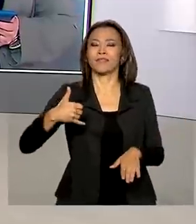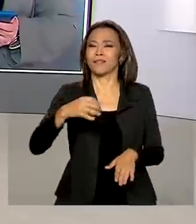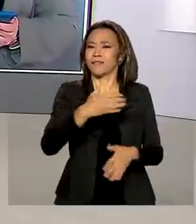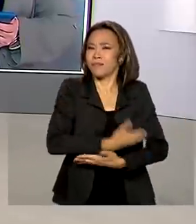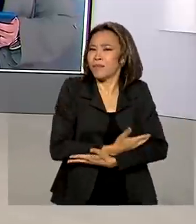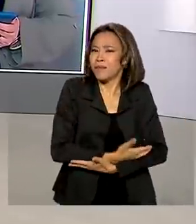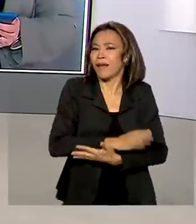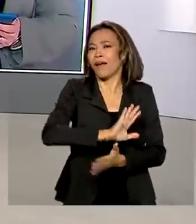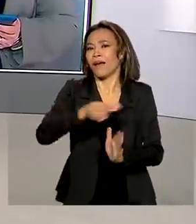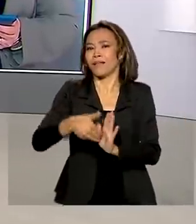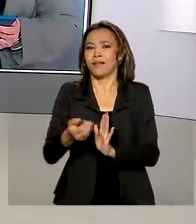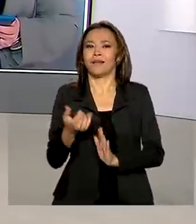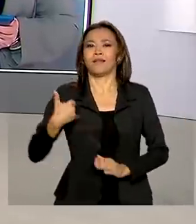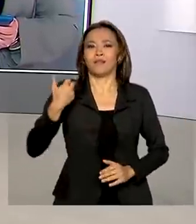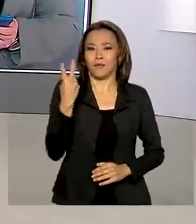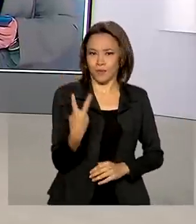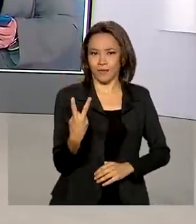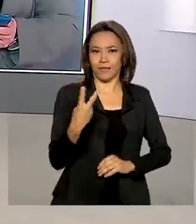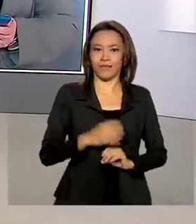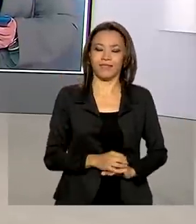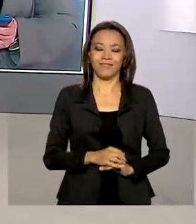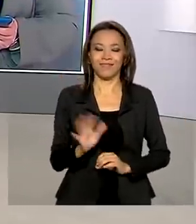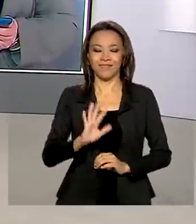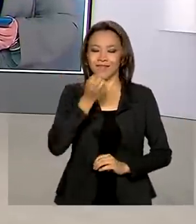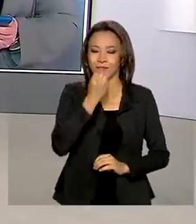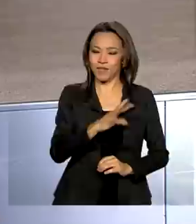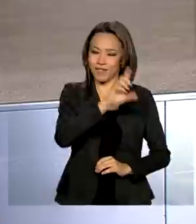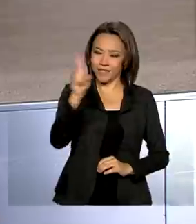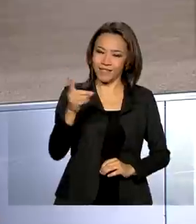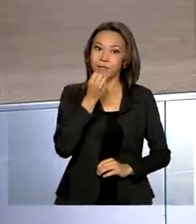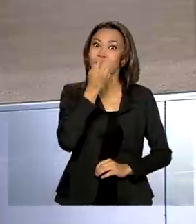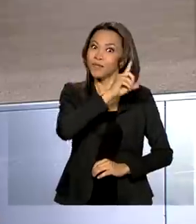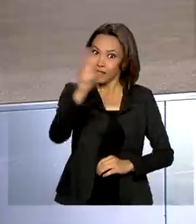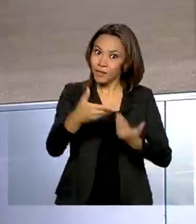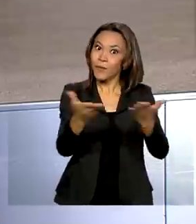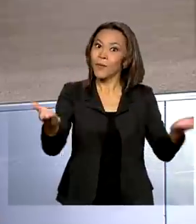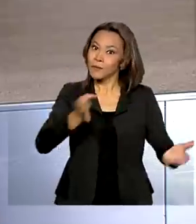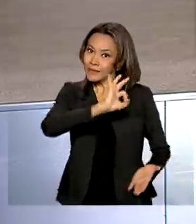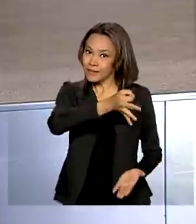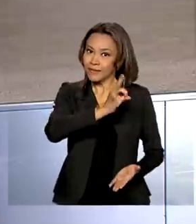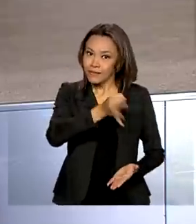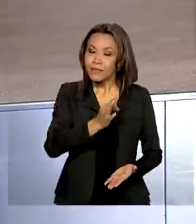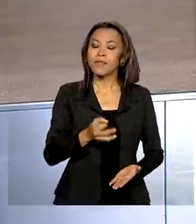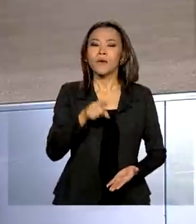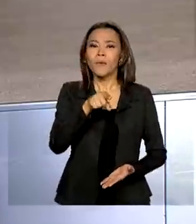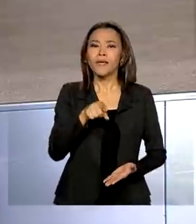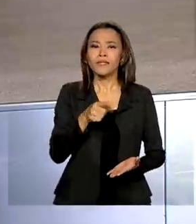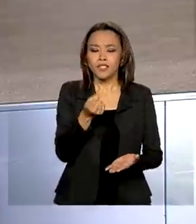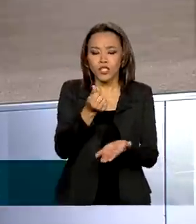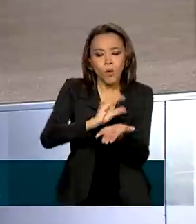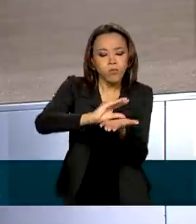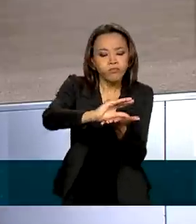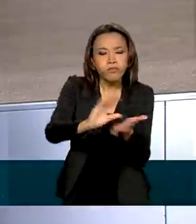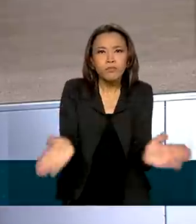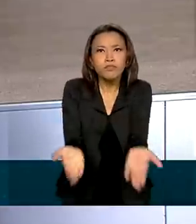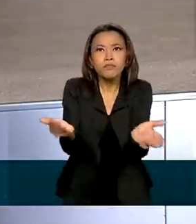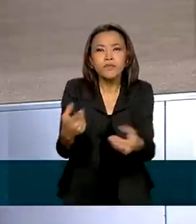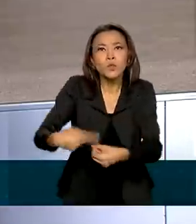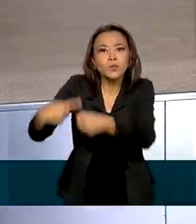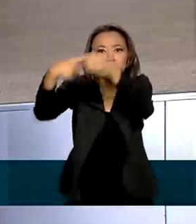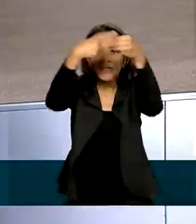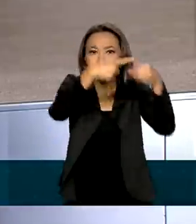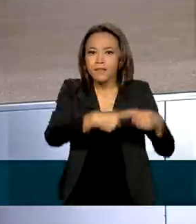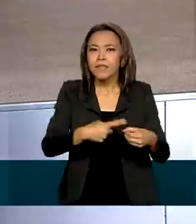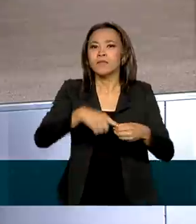Não é isso, Márcia Fernandes? Bom dia. Oi, Renata. Bom dia para você. Bom dia a todos. É isso mesmo. Com esse incentivo financeiro, os municípios vão poder